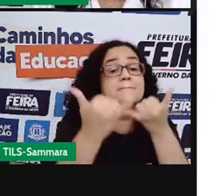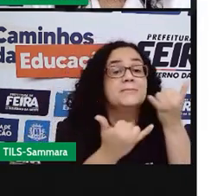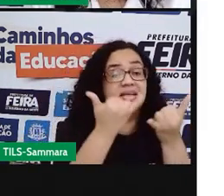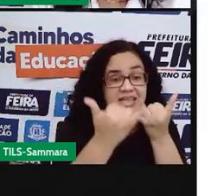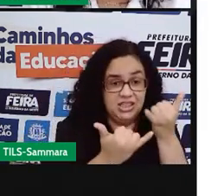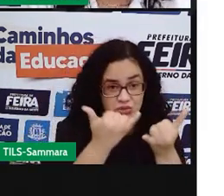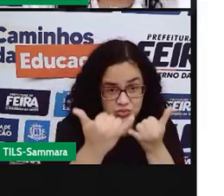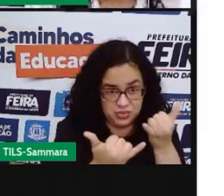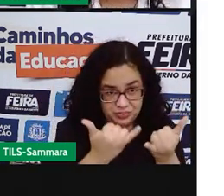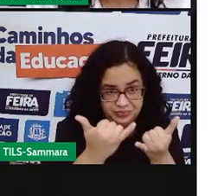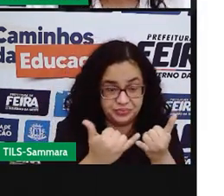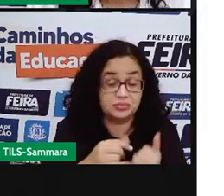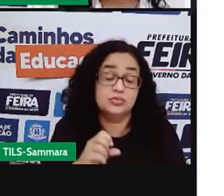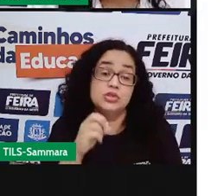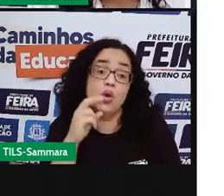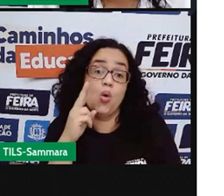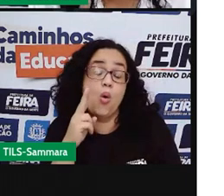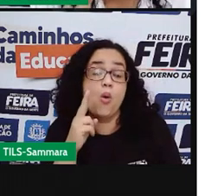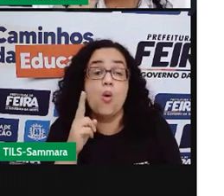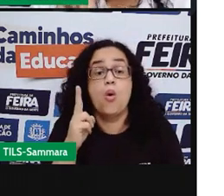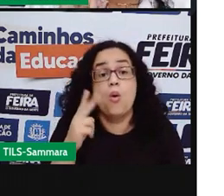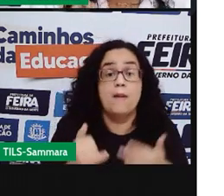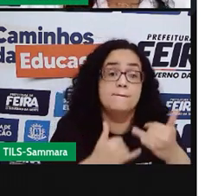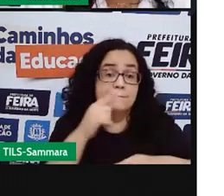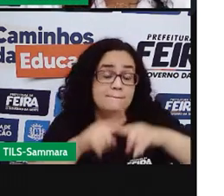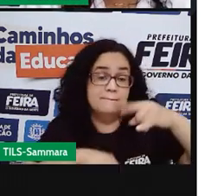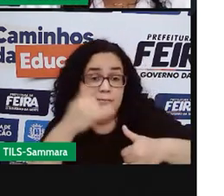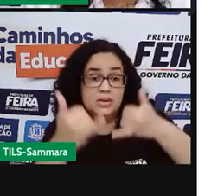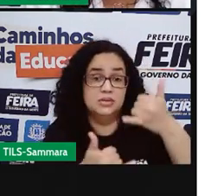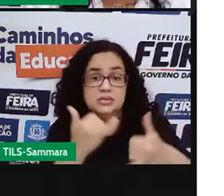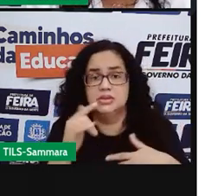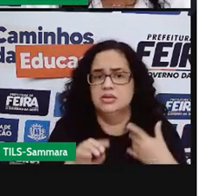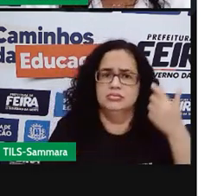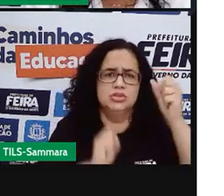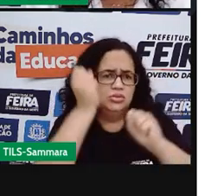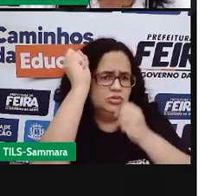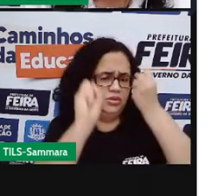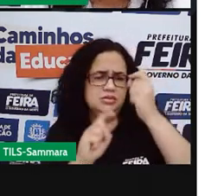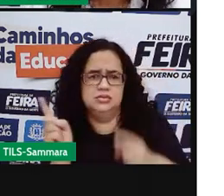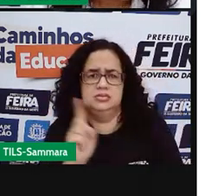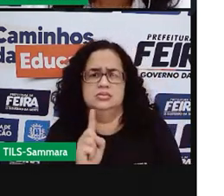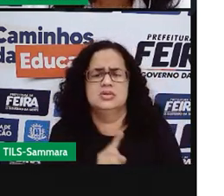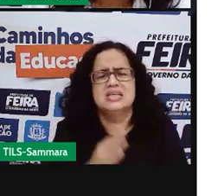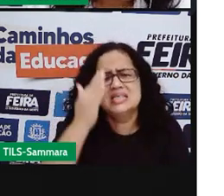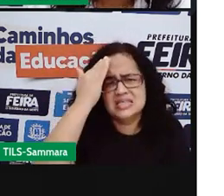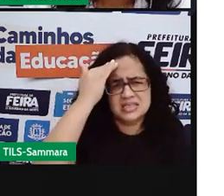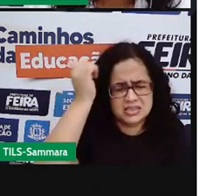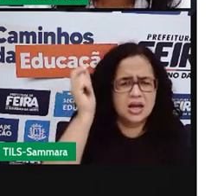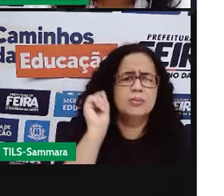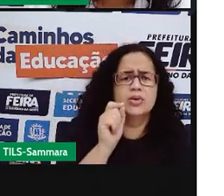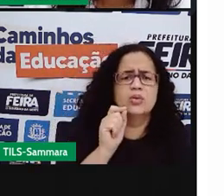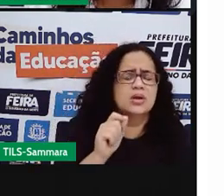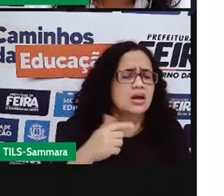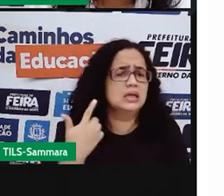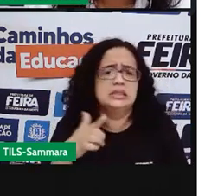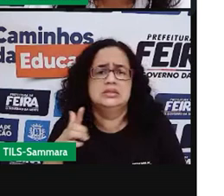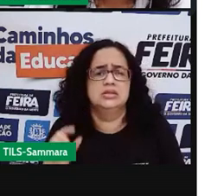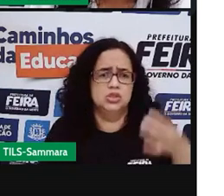brinquedos ou brincadeiras não industrializados. Você sabe o que é isso, não